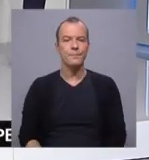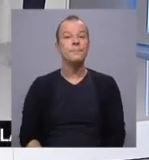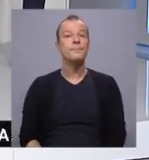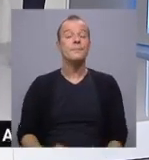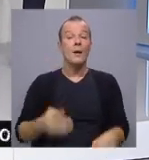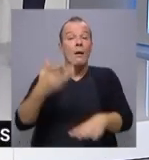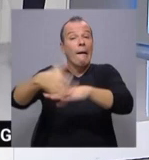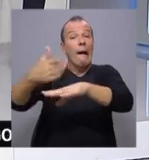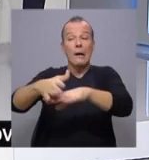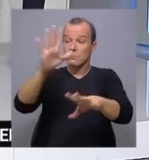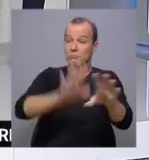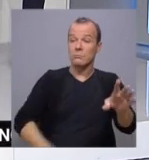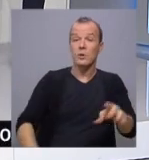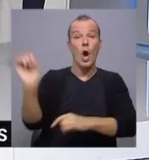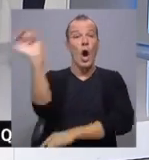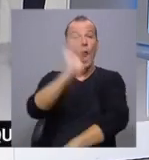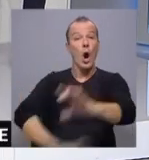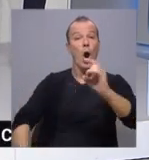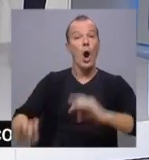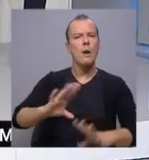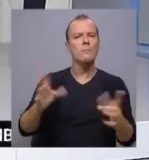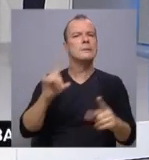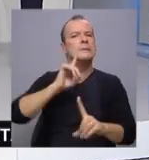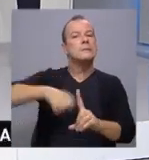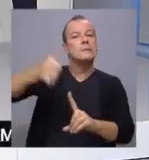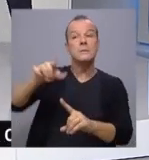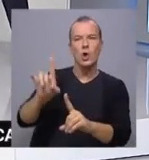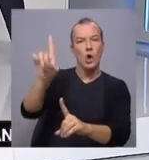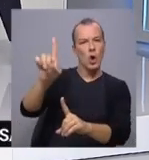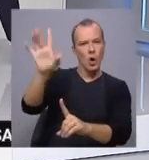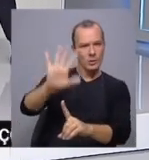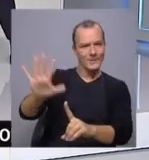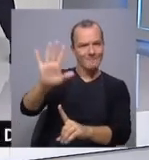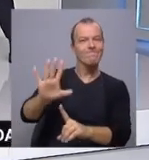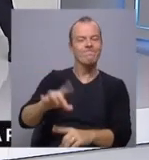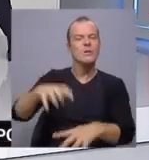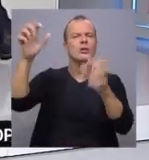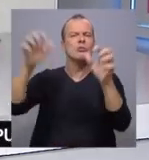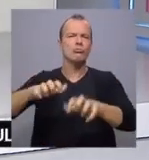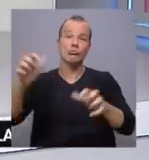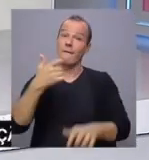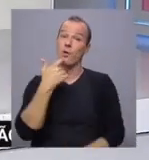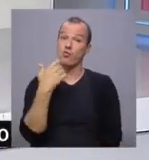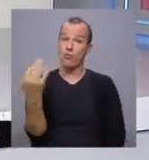Para o resto do continente europeu e em especial na Europa do Norte bastante precipitação.